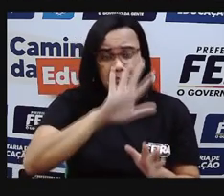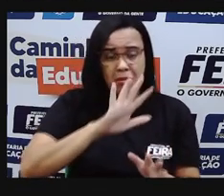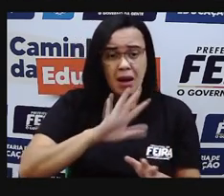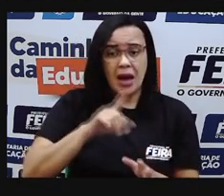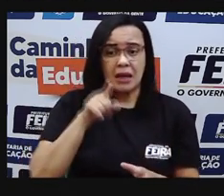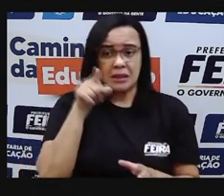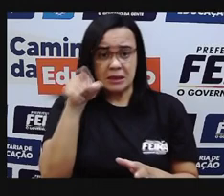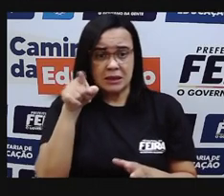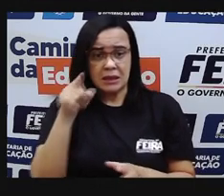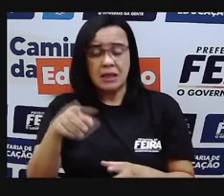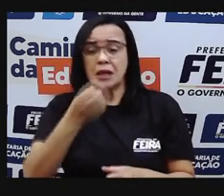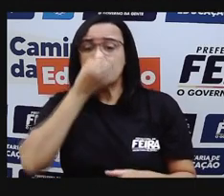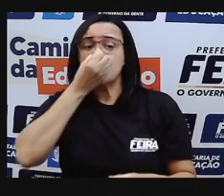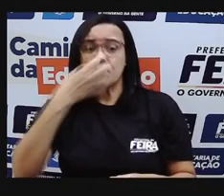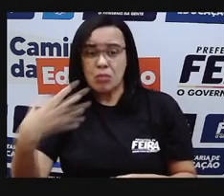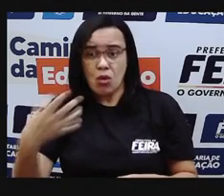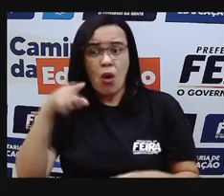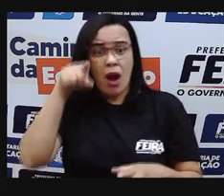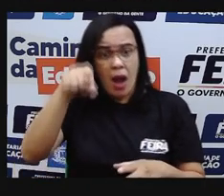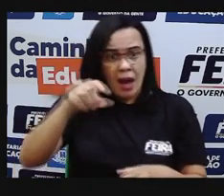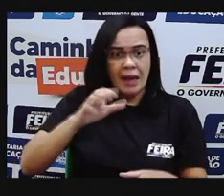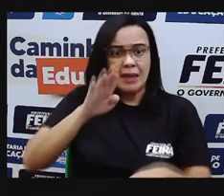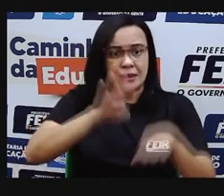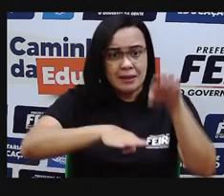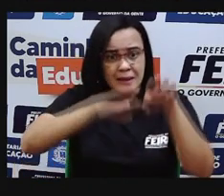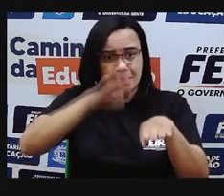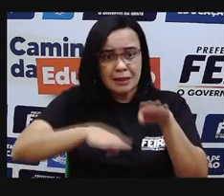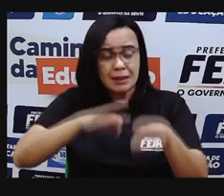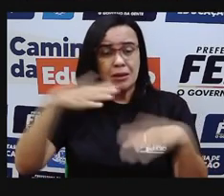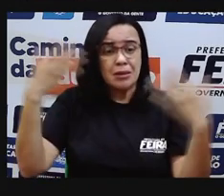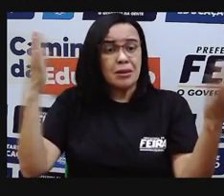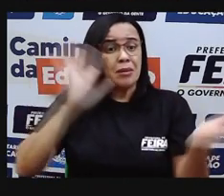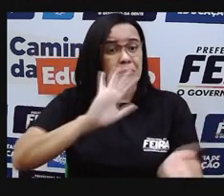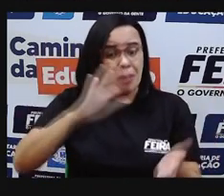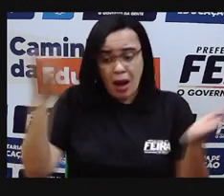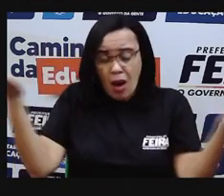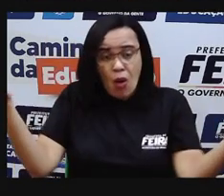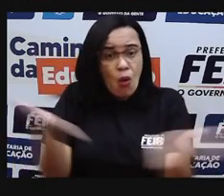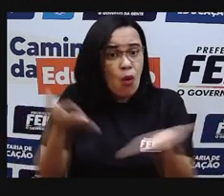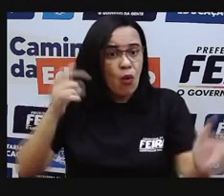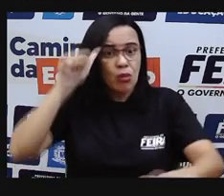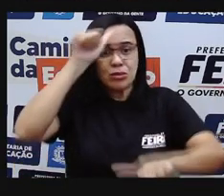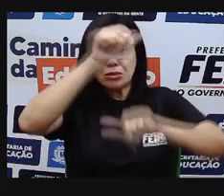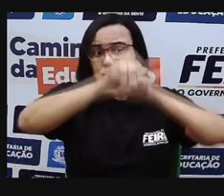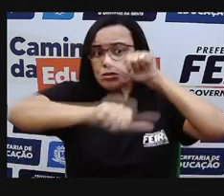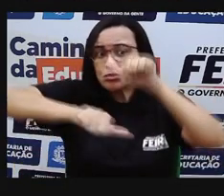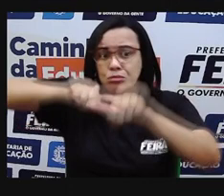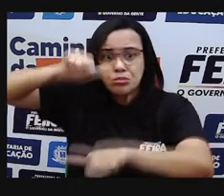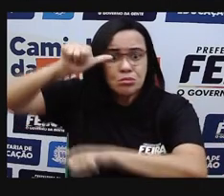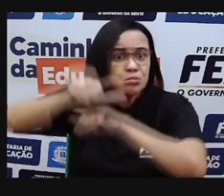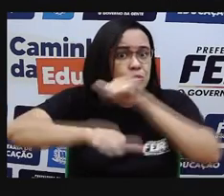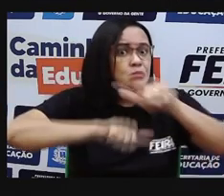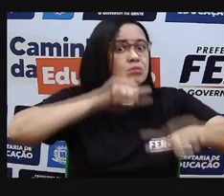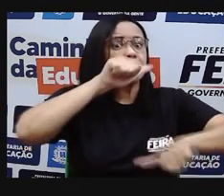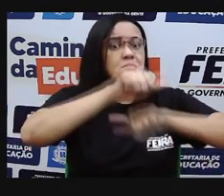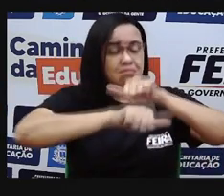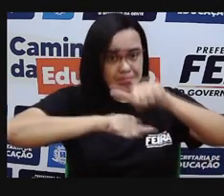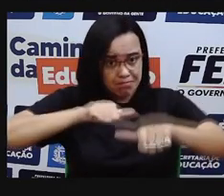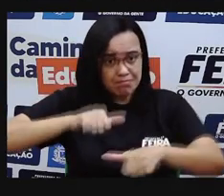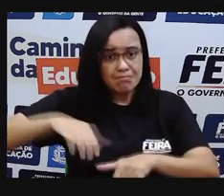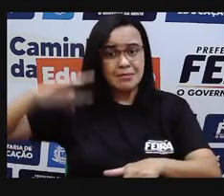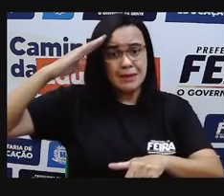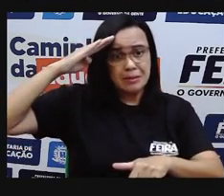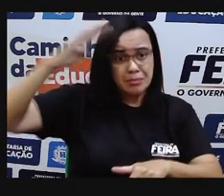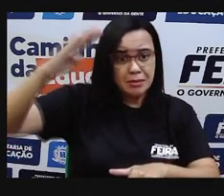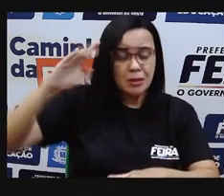temperatura amena do nosso planeta. Para que nós possamos sobreviver. Qual é a questão aqui? A questão é que a